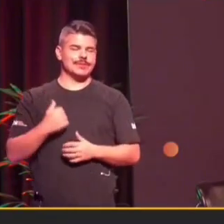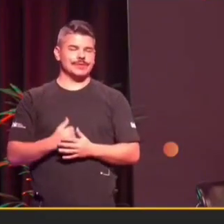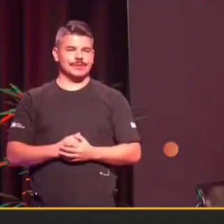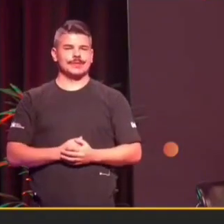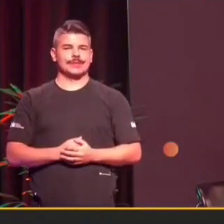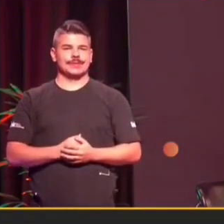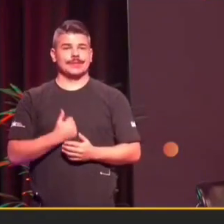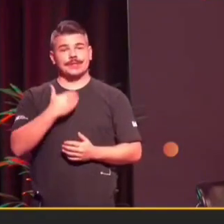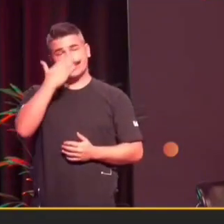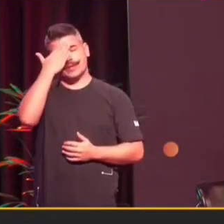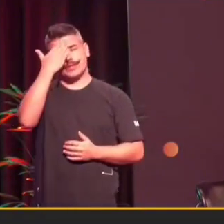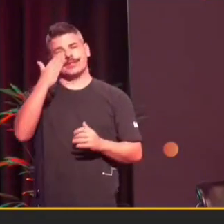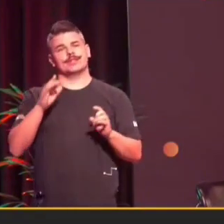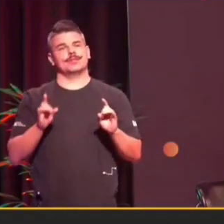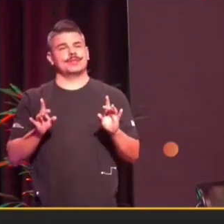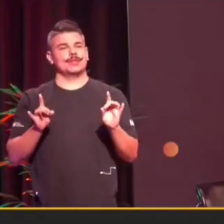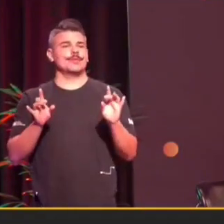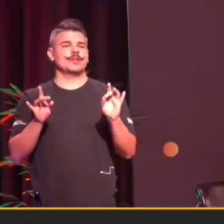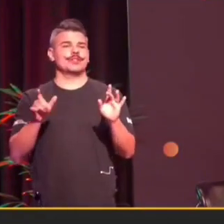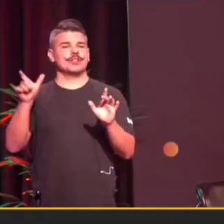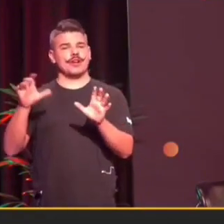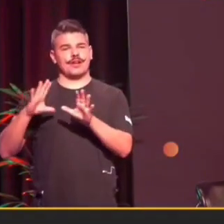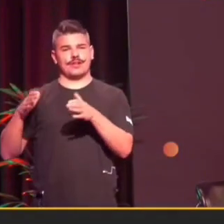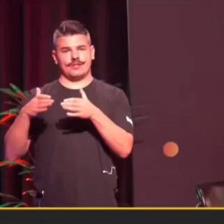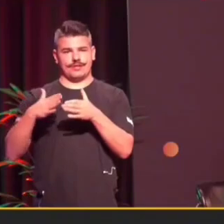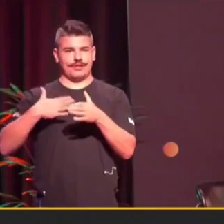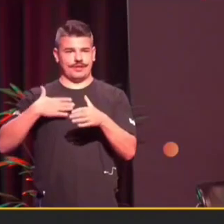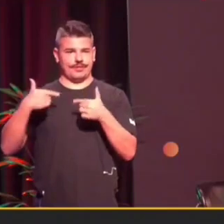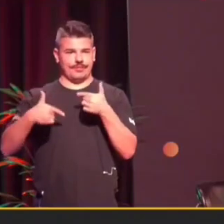agradecer especialmente também a minha equipe.